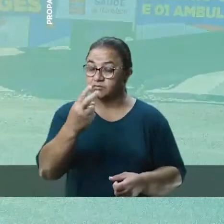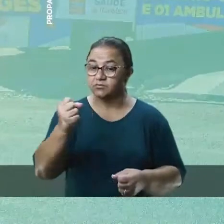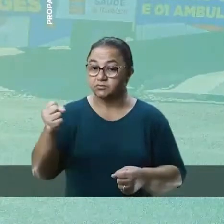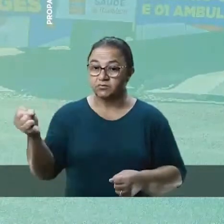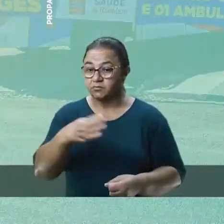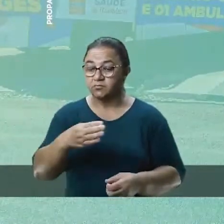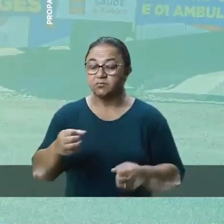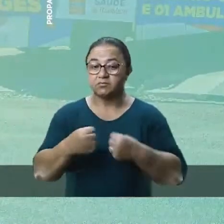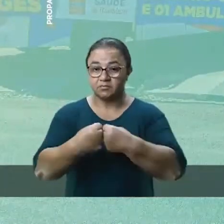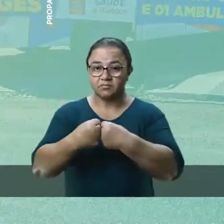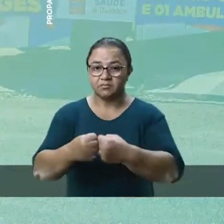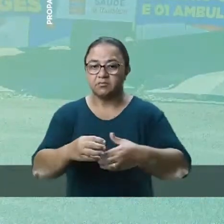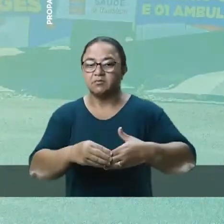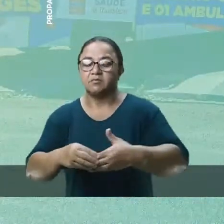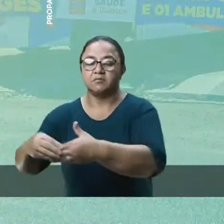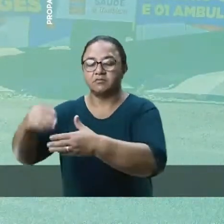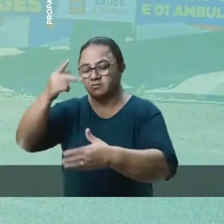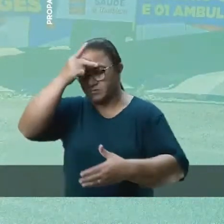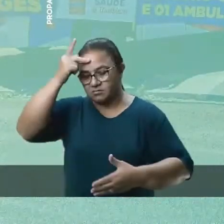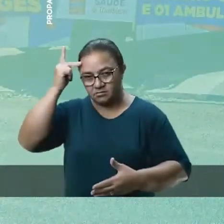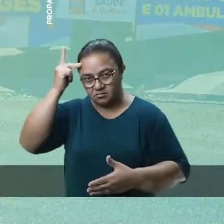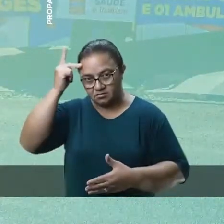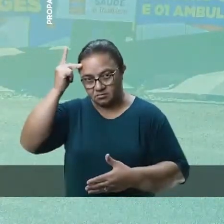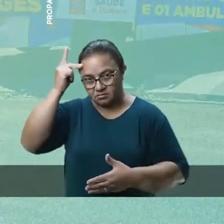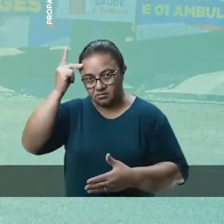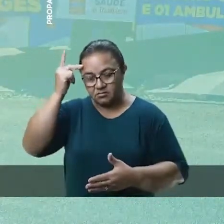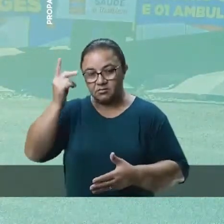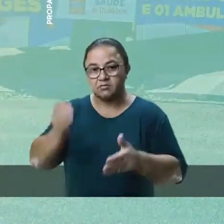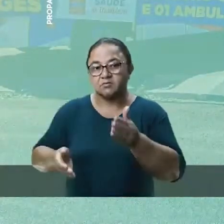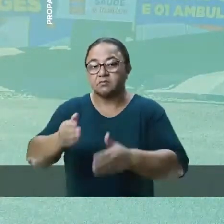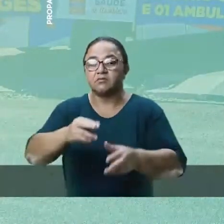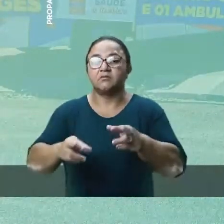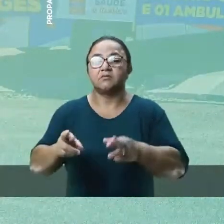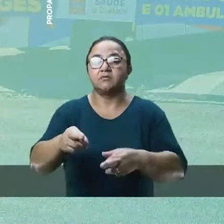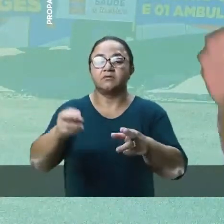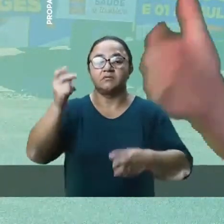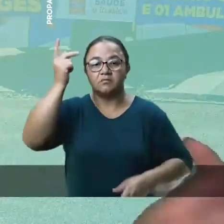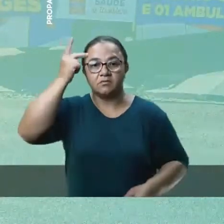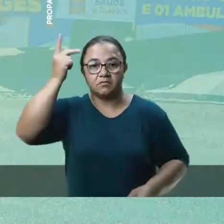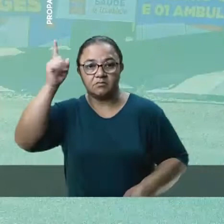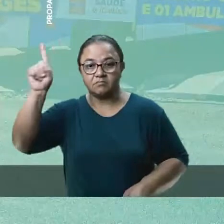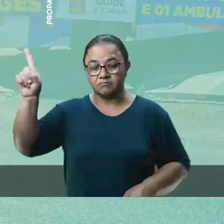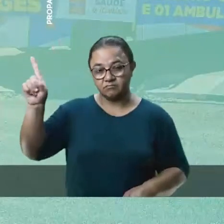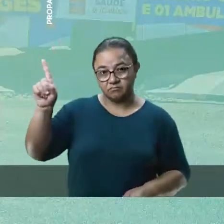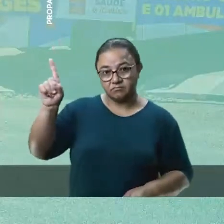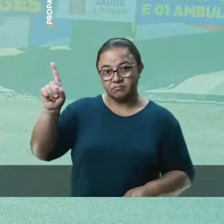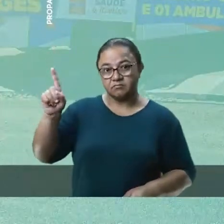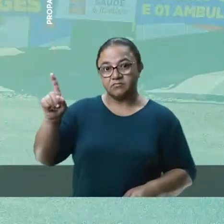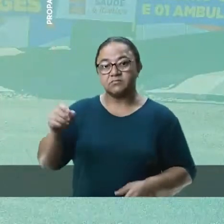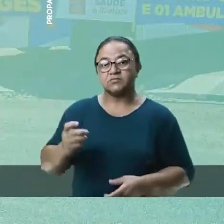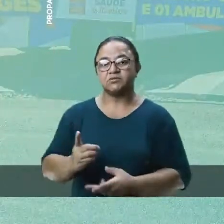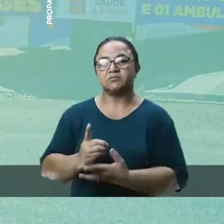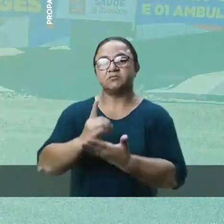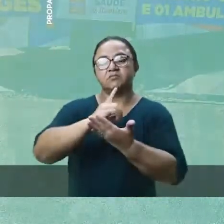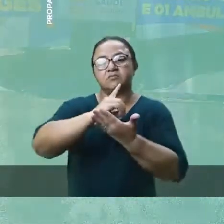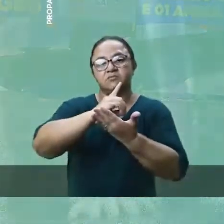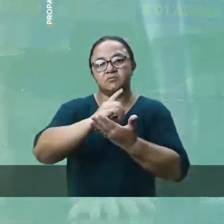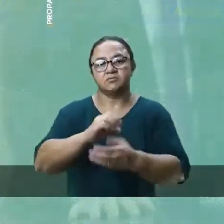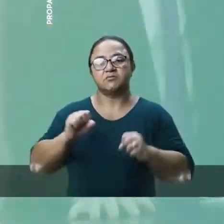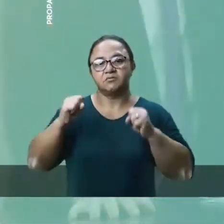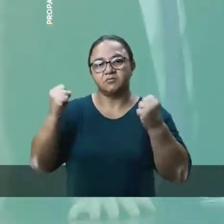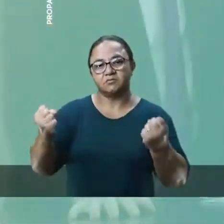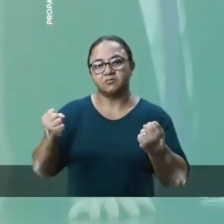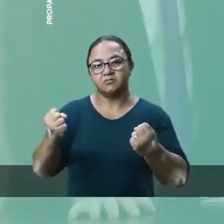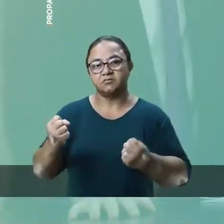novos, que estão transportando os nossos pacientes, que fazem tratamento de câncer em Barretos. Dando mais dignidade e segurança.